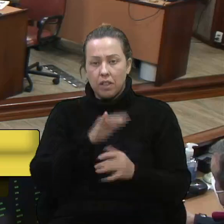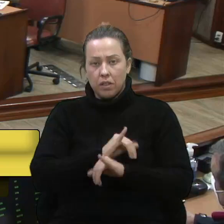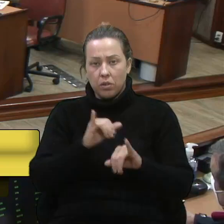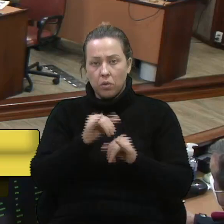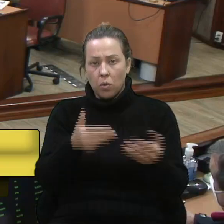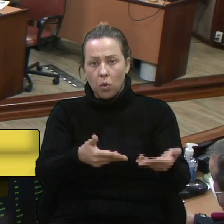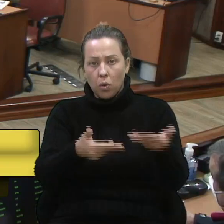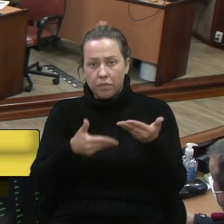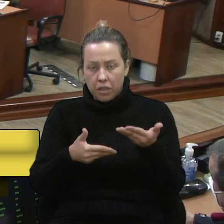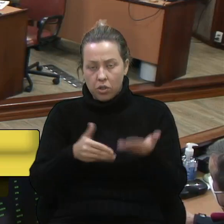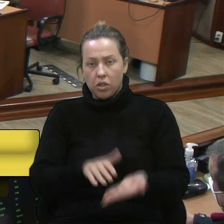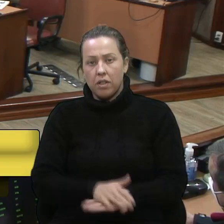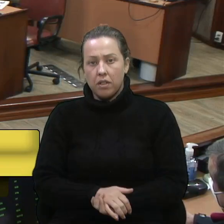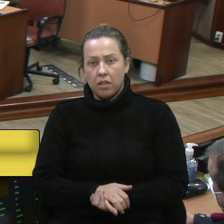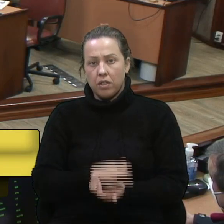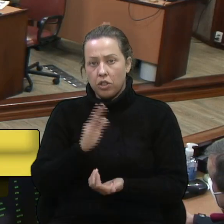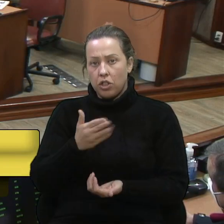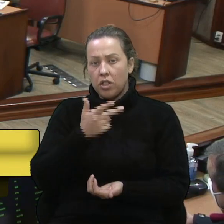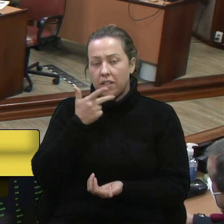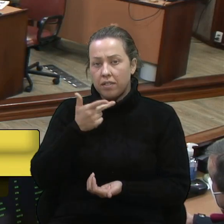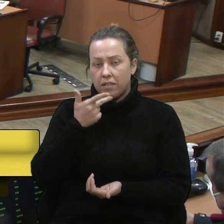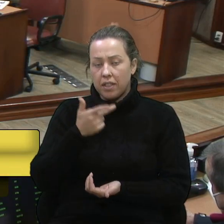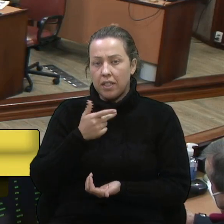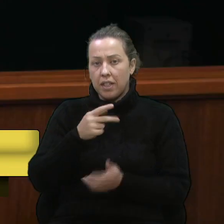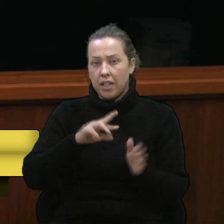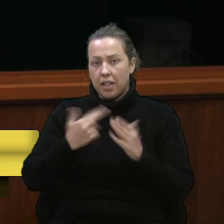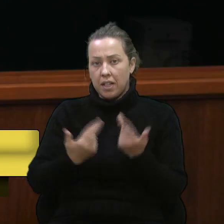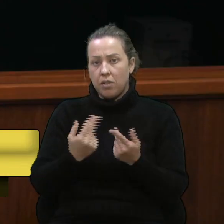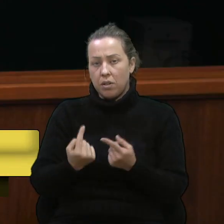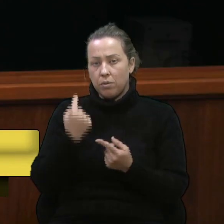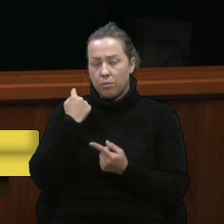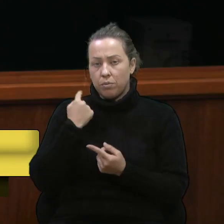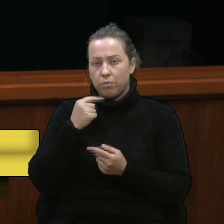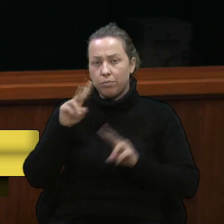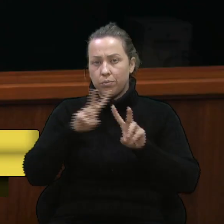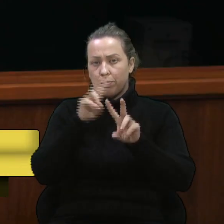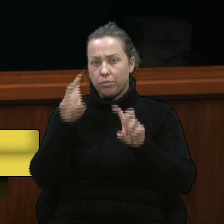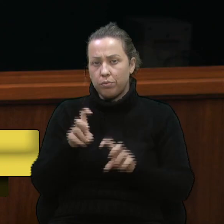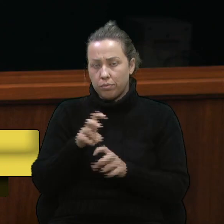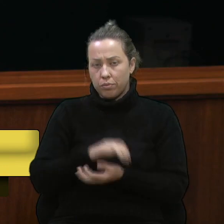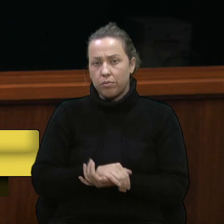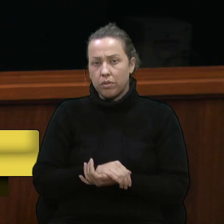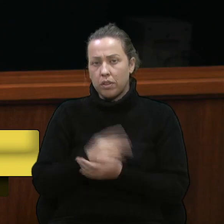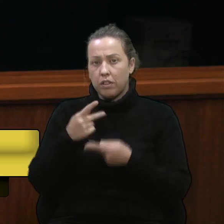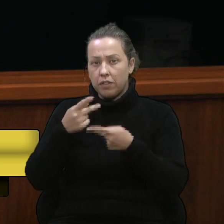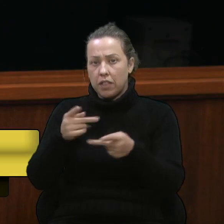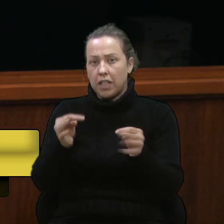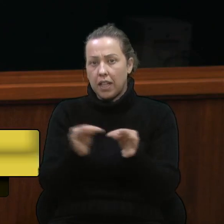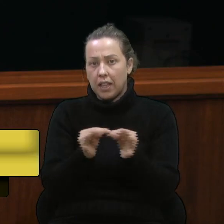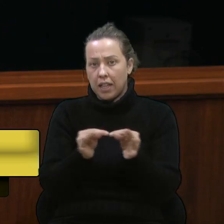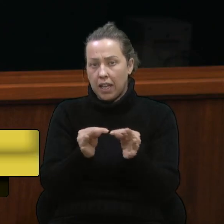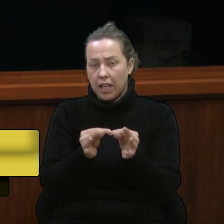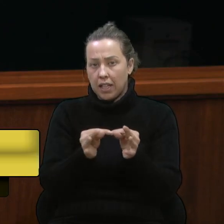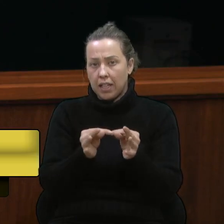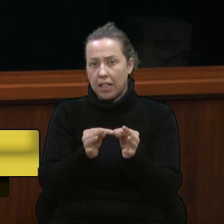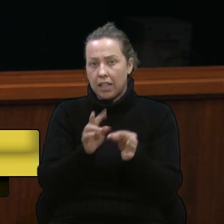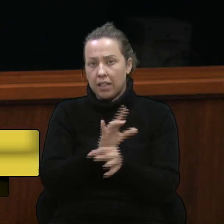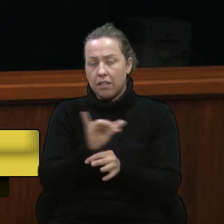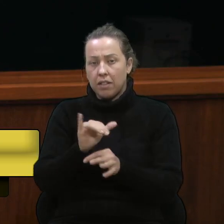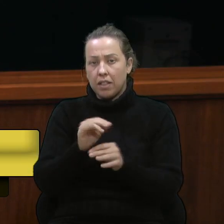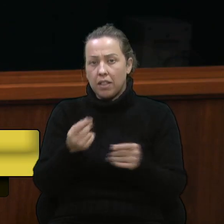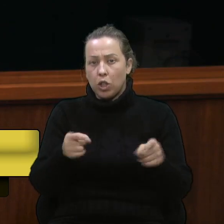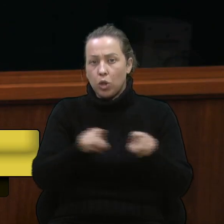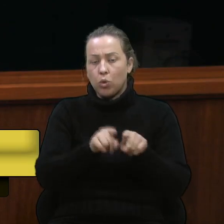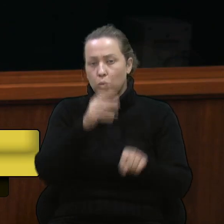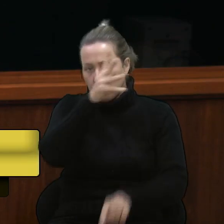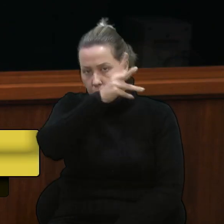Convite, eu já falei aqui na sessão anterior sobre a visita técnica que será realizada junto à